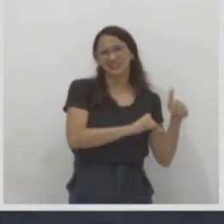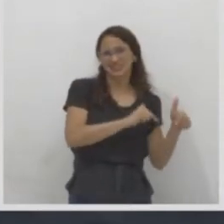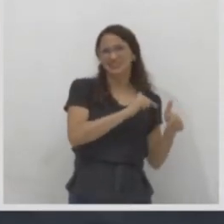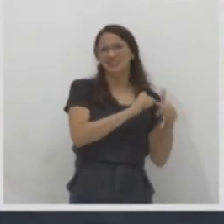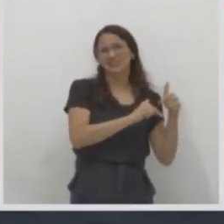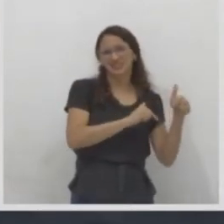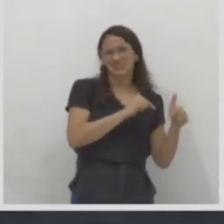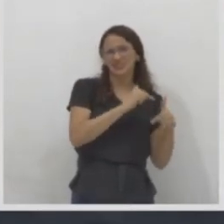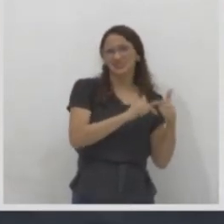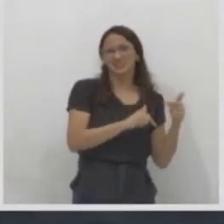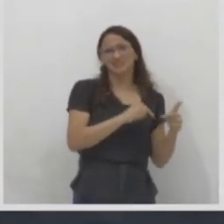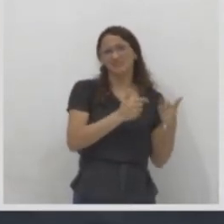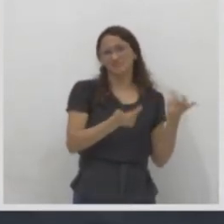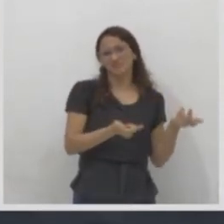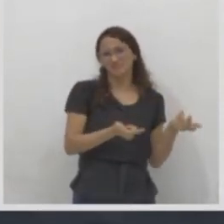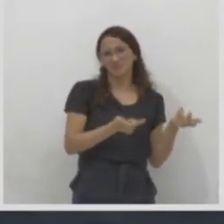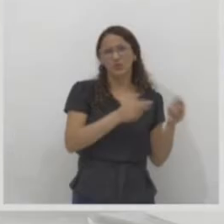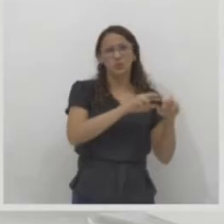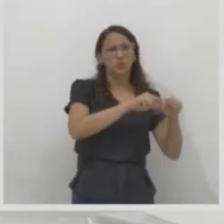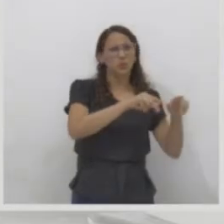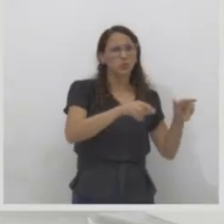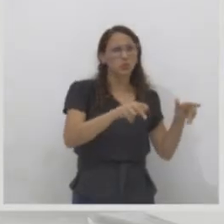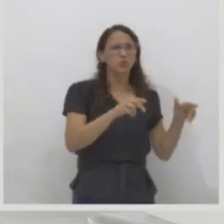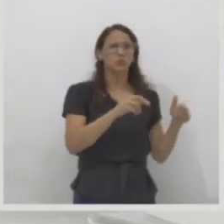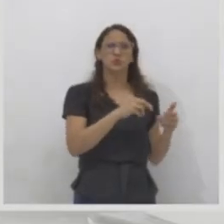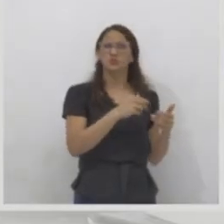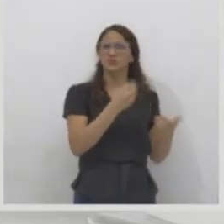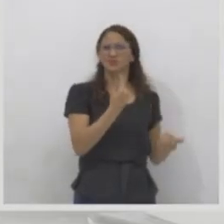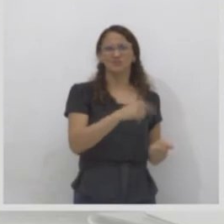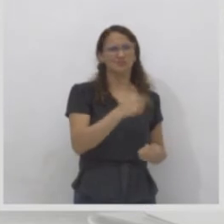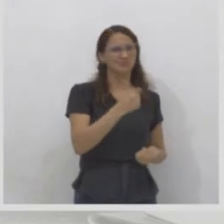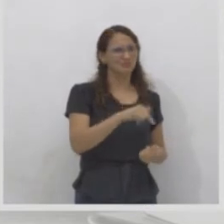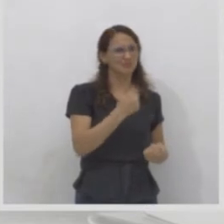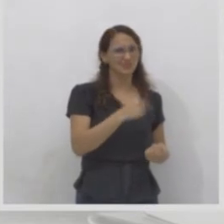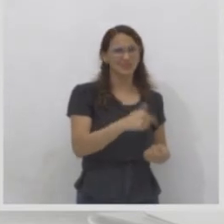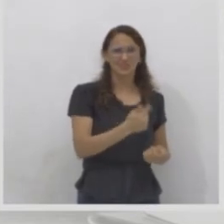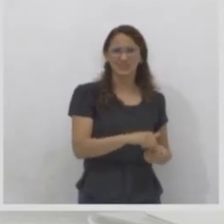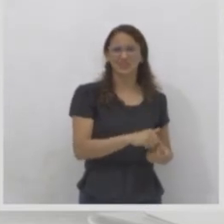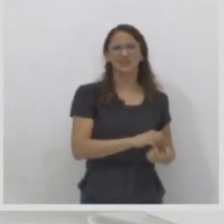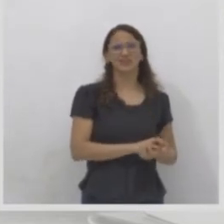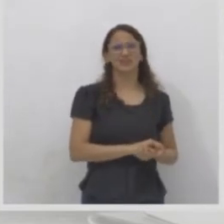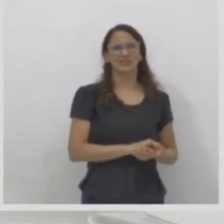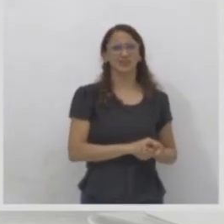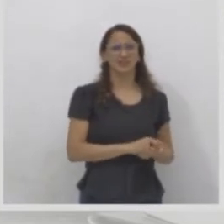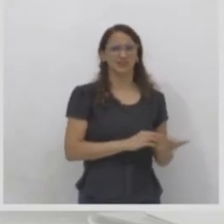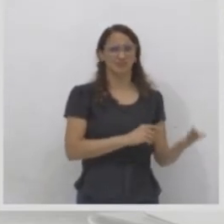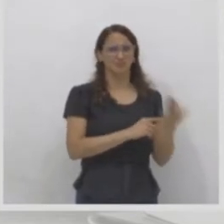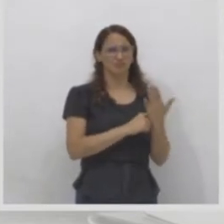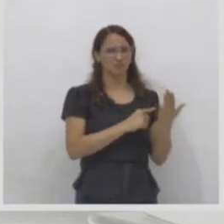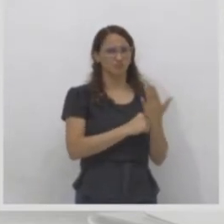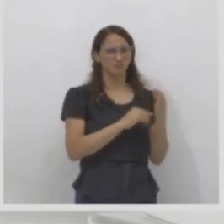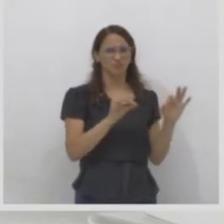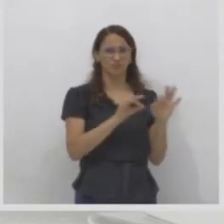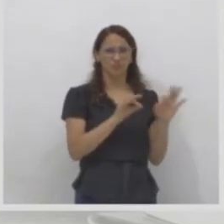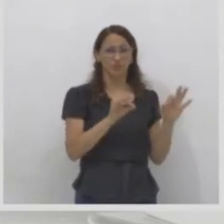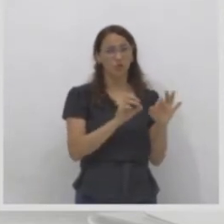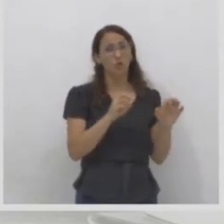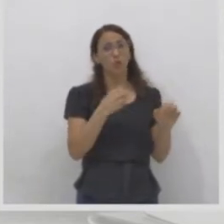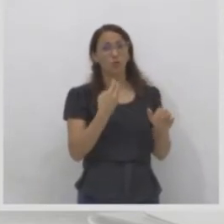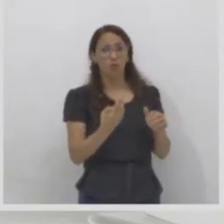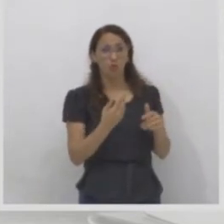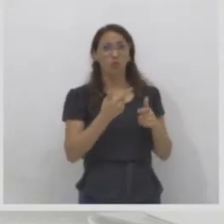escassez de recursos, lugares onde não tem quase recursos, ou até crise política. Em